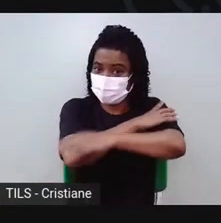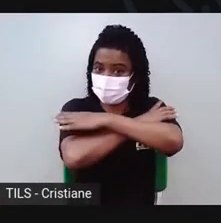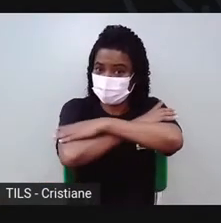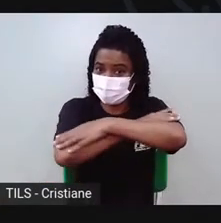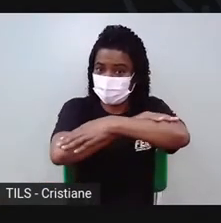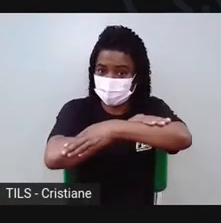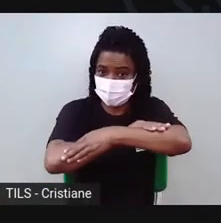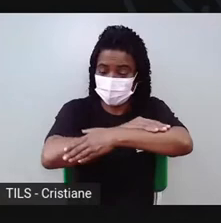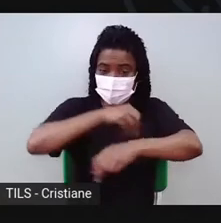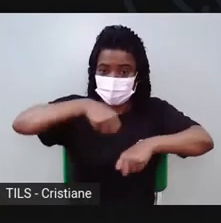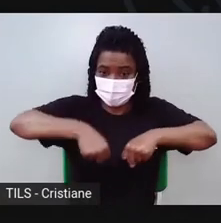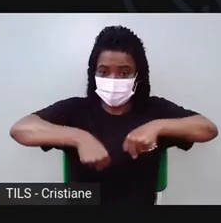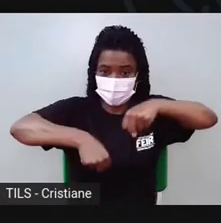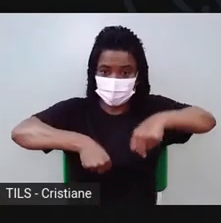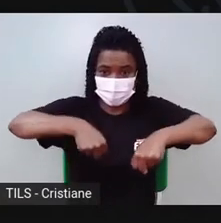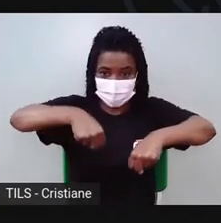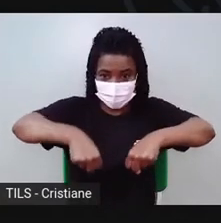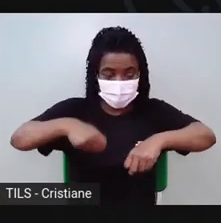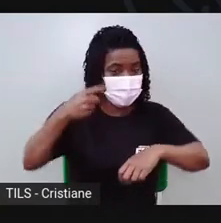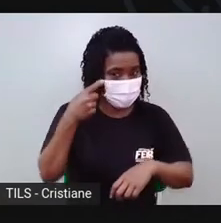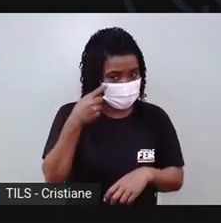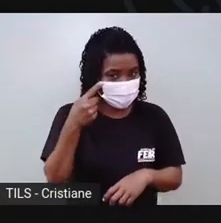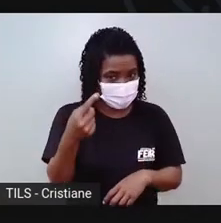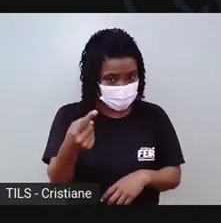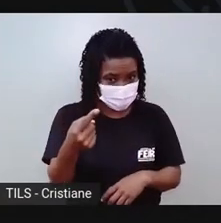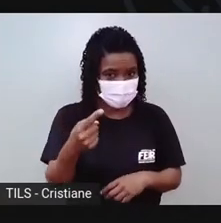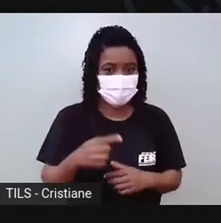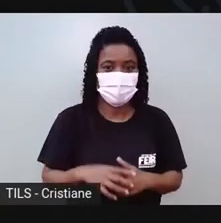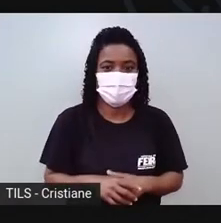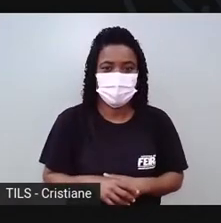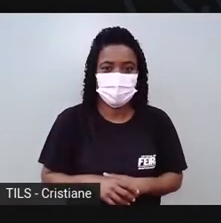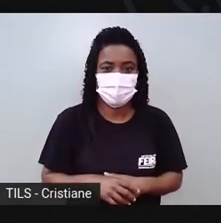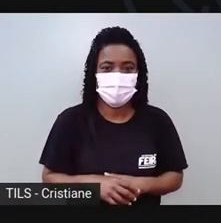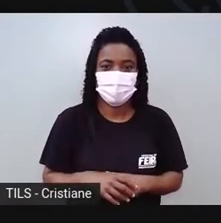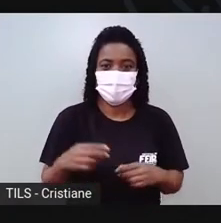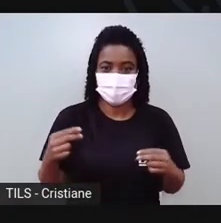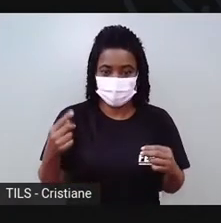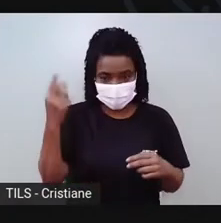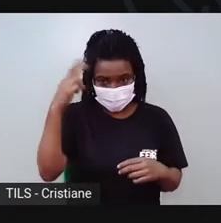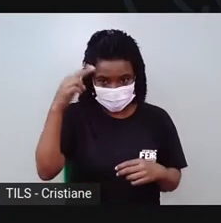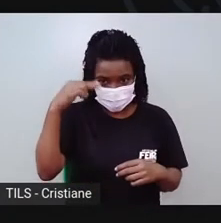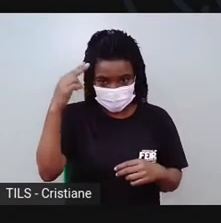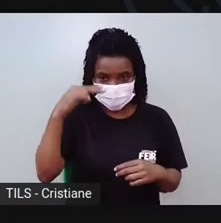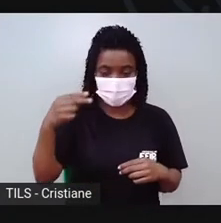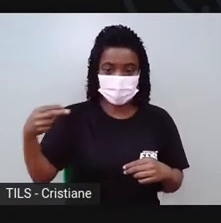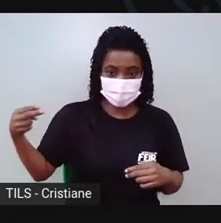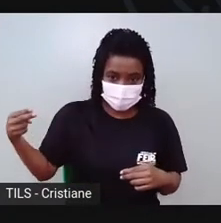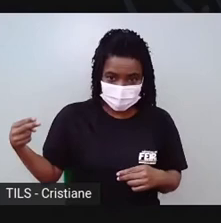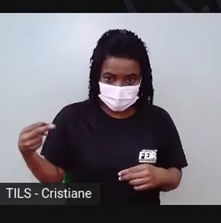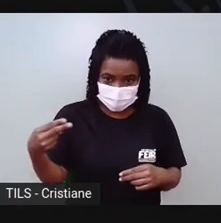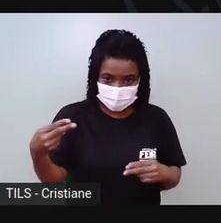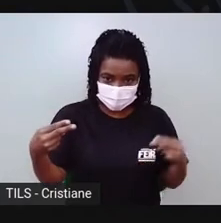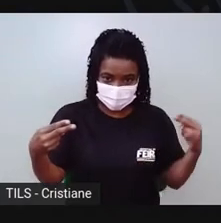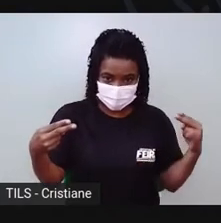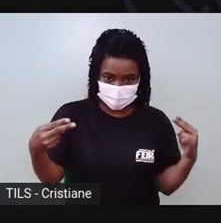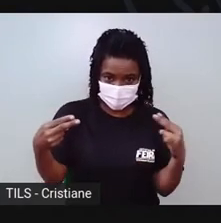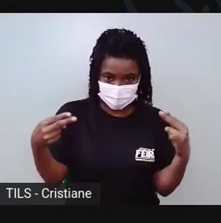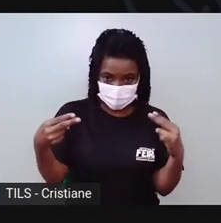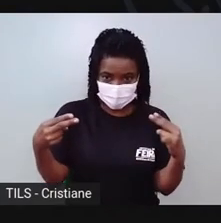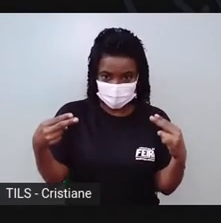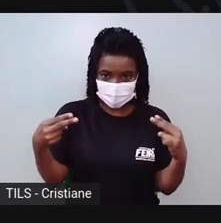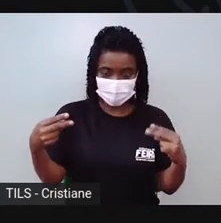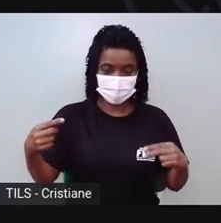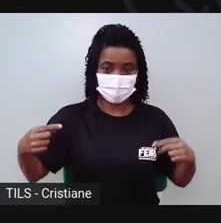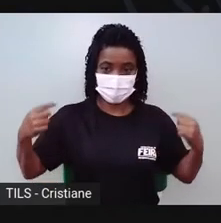A mesma coisa. gente vai dar uma raspadinha aqui onde vai ser a mãozinha. Outra